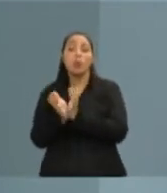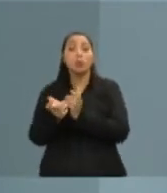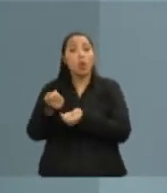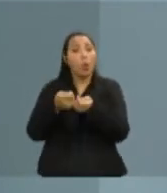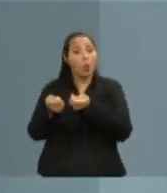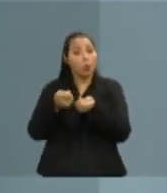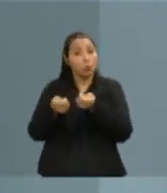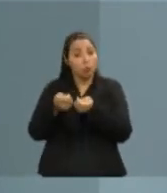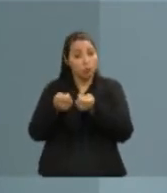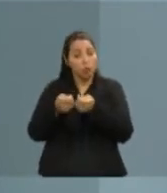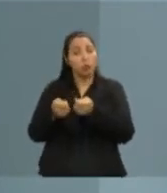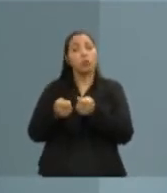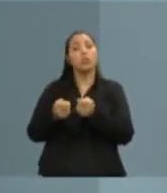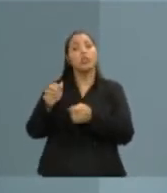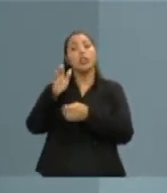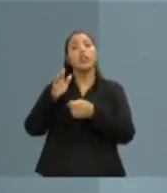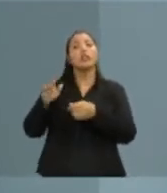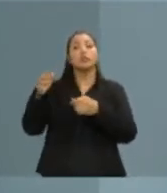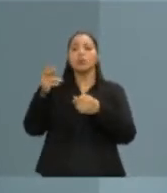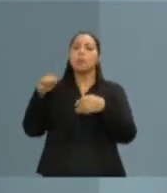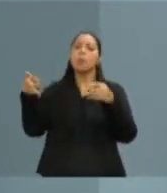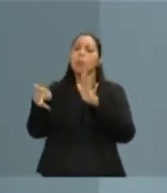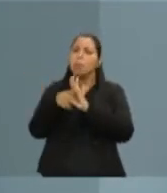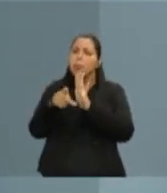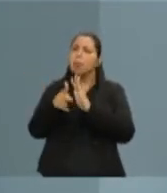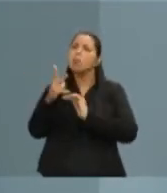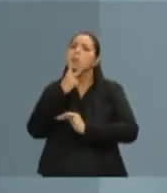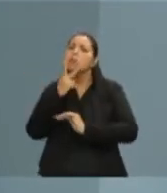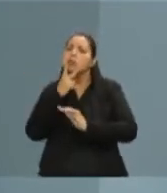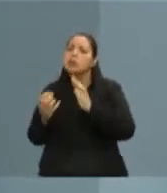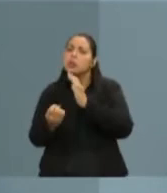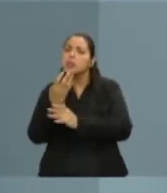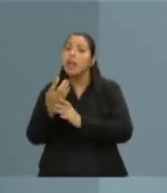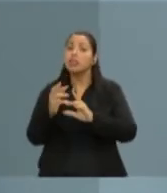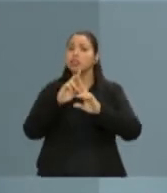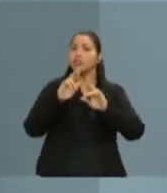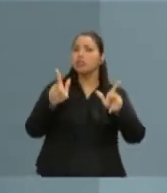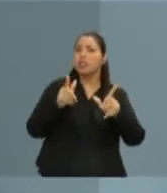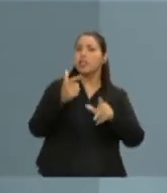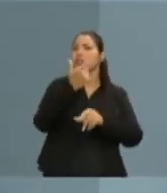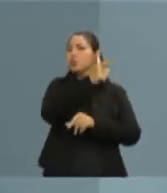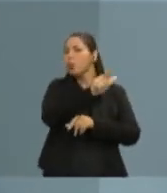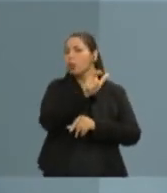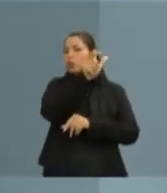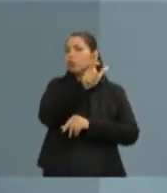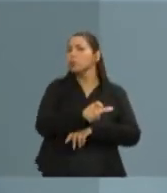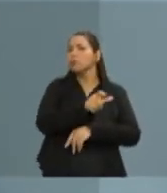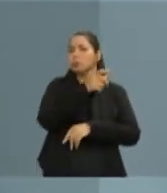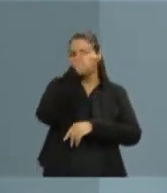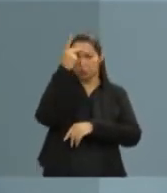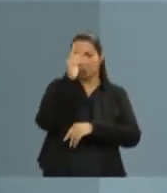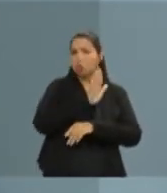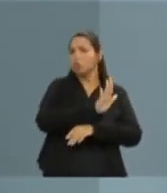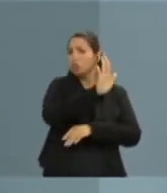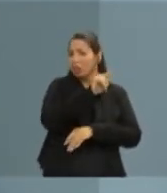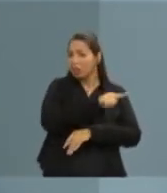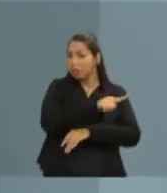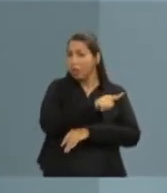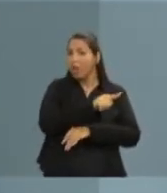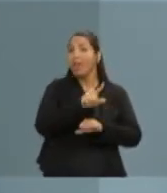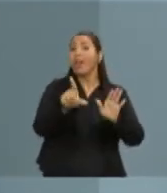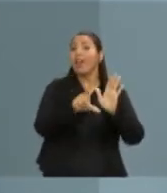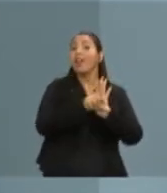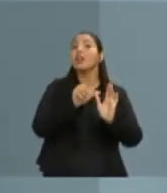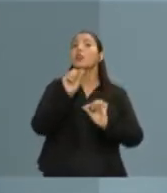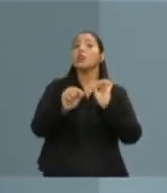procuradoria geral do município forte e nós temos, diferente do outro candidato, isso consta no nosso plano de governo, uma lei de compliance. Então,